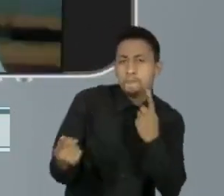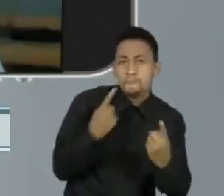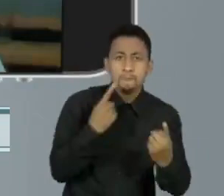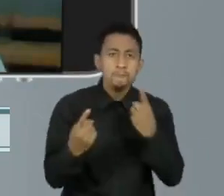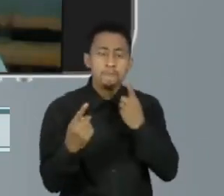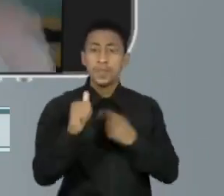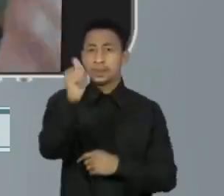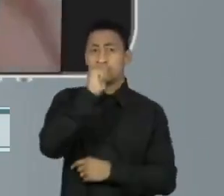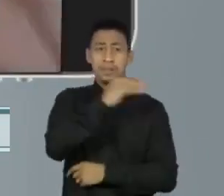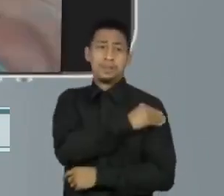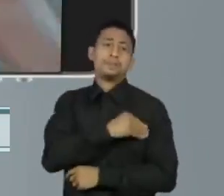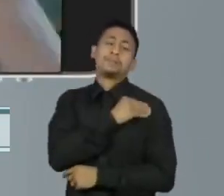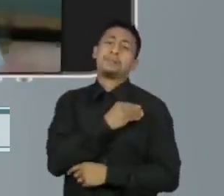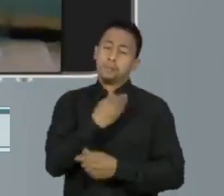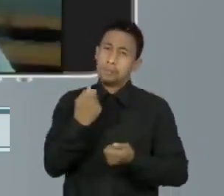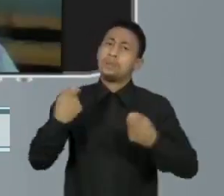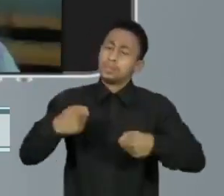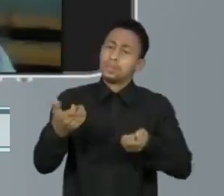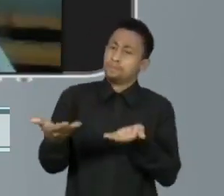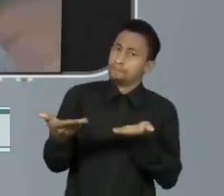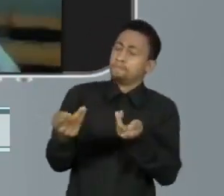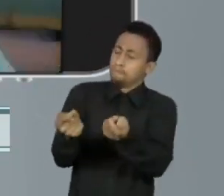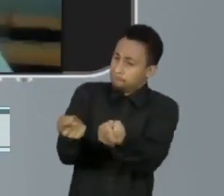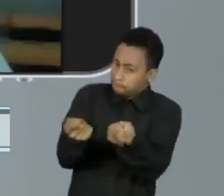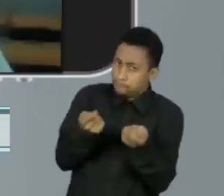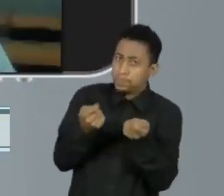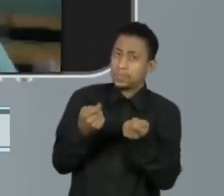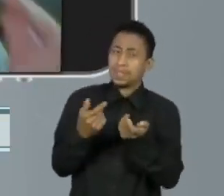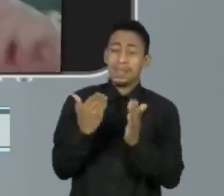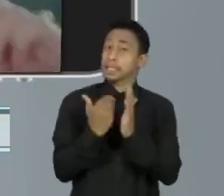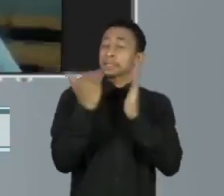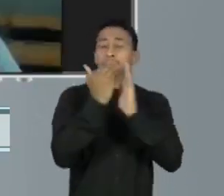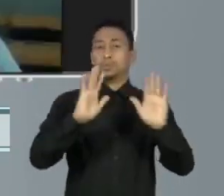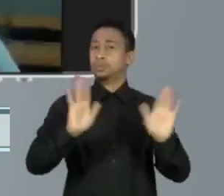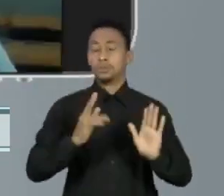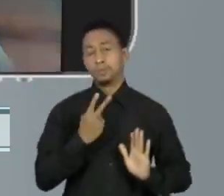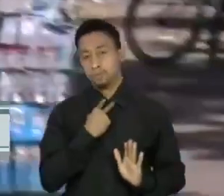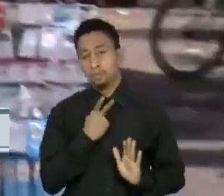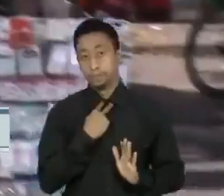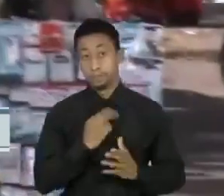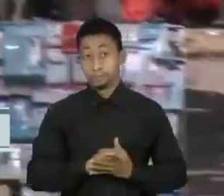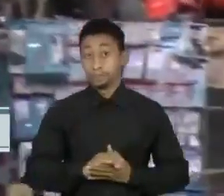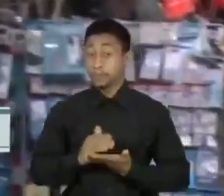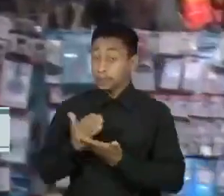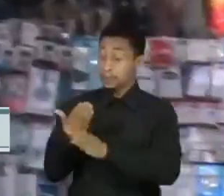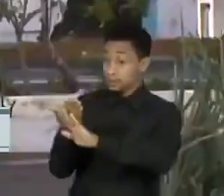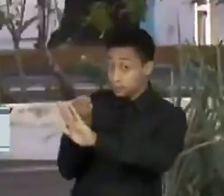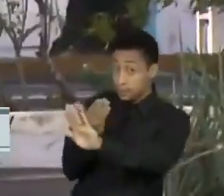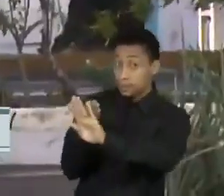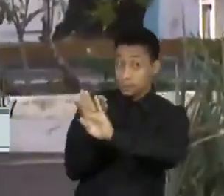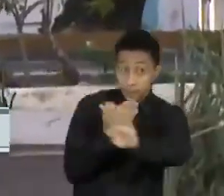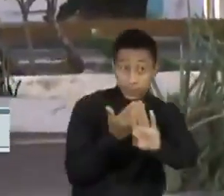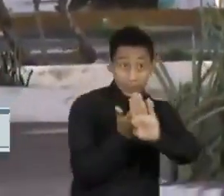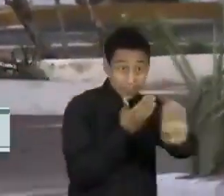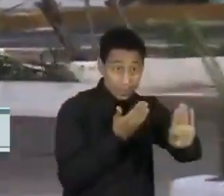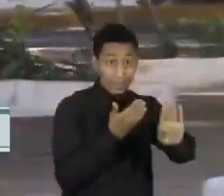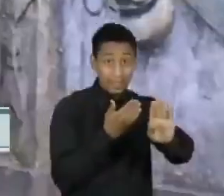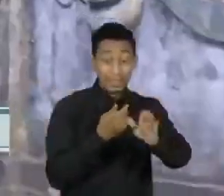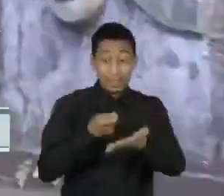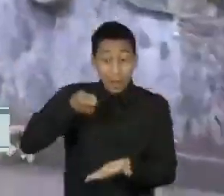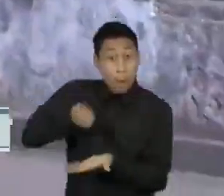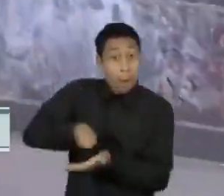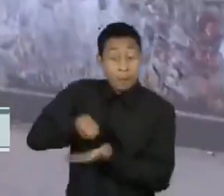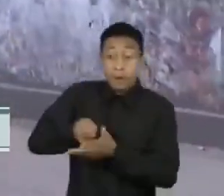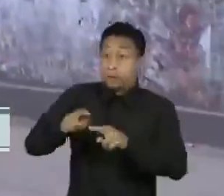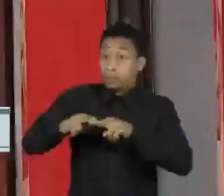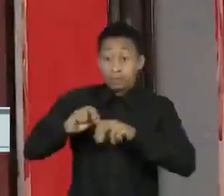que esse consumo tem que ser menor, sem abuso, enfim. Para ela, o distanciamento físico imposto pela pandemia